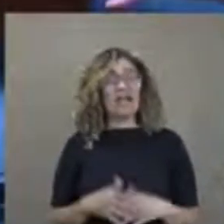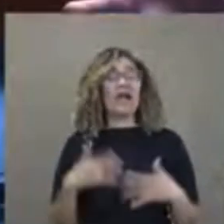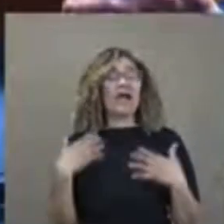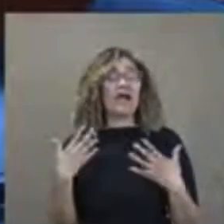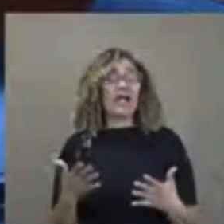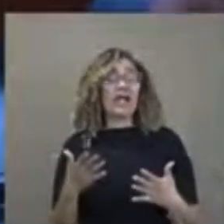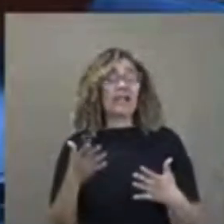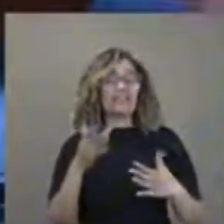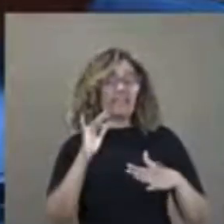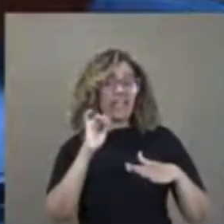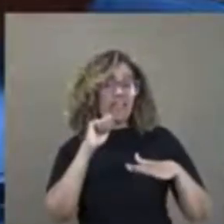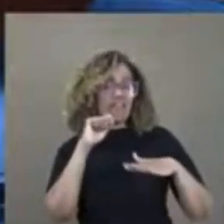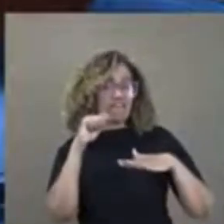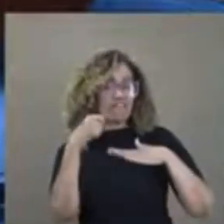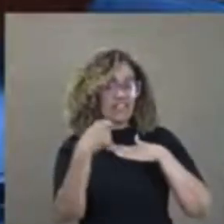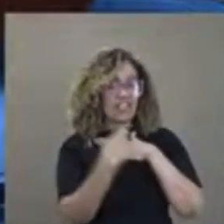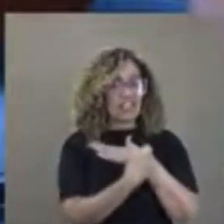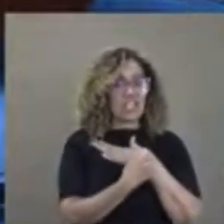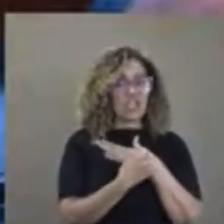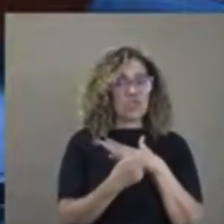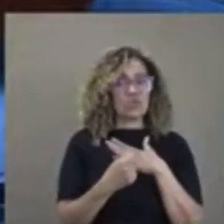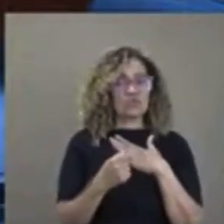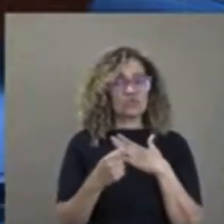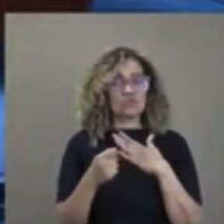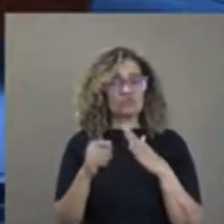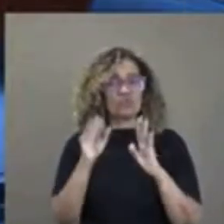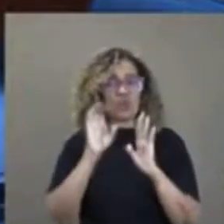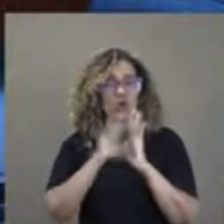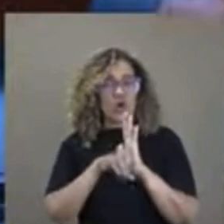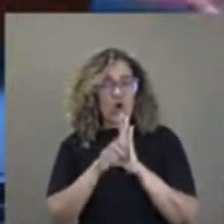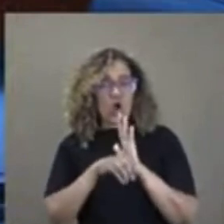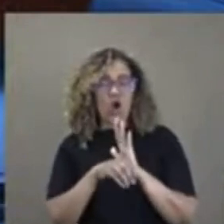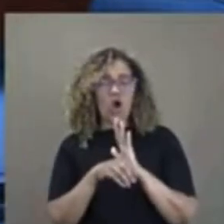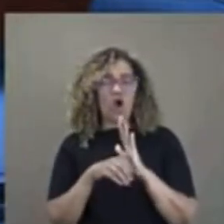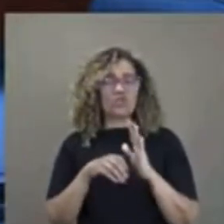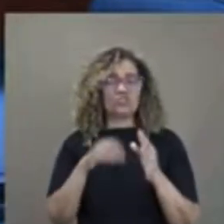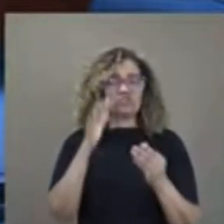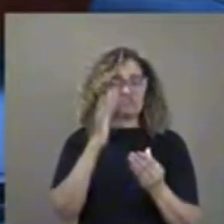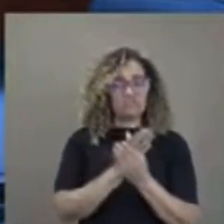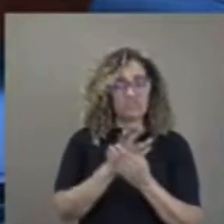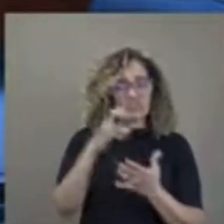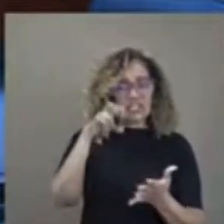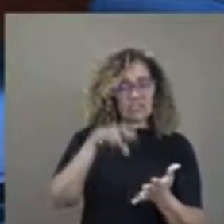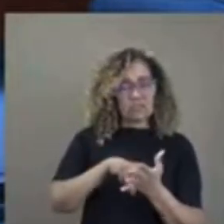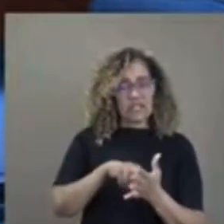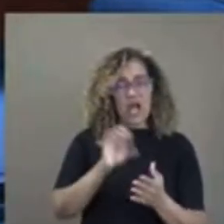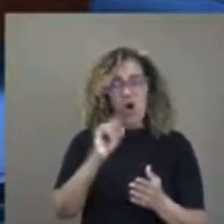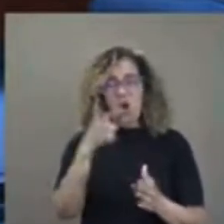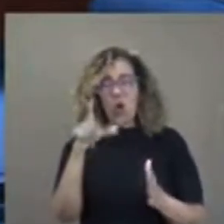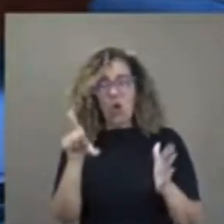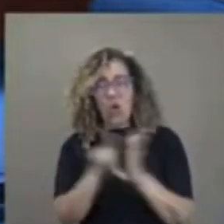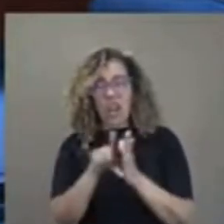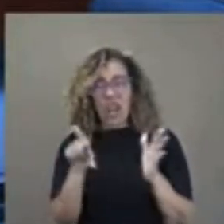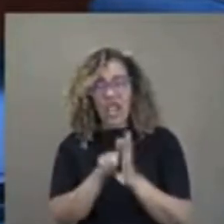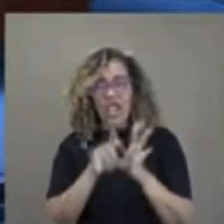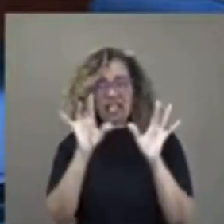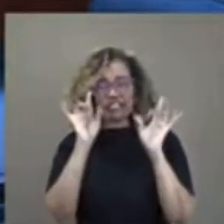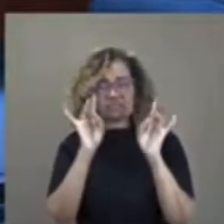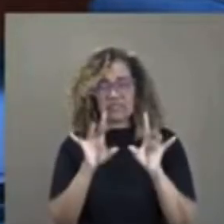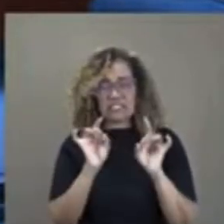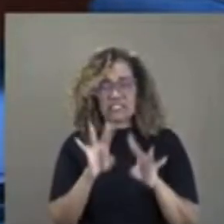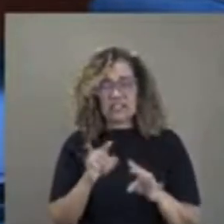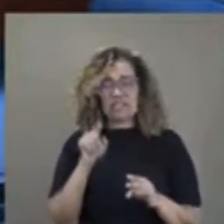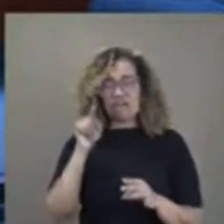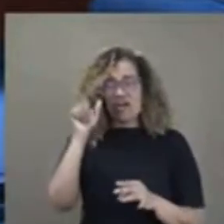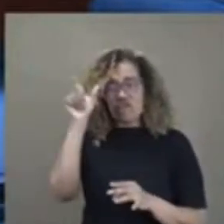e desinformação no Código de Processo Penal, na nossa Constituição, ou alguma lei específica. O senhor está assinando